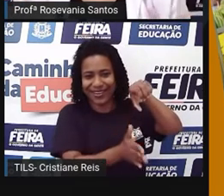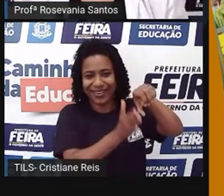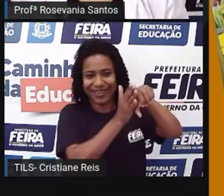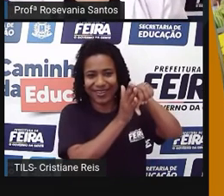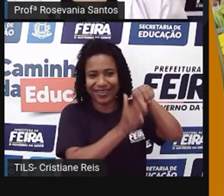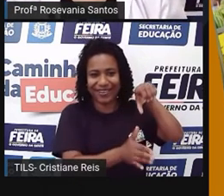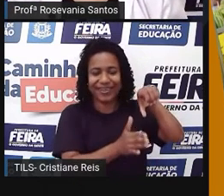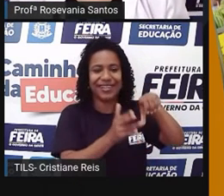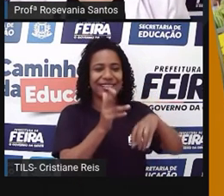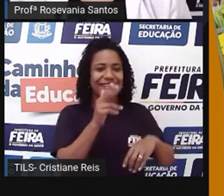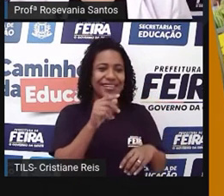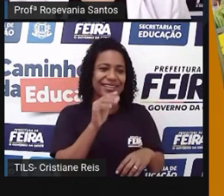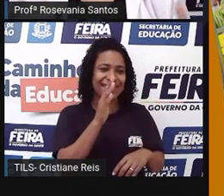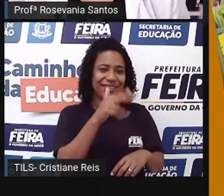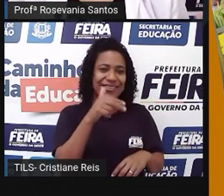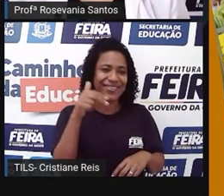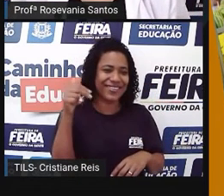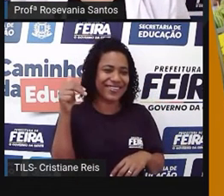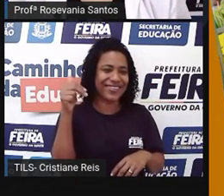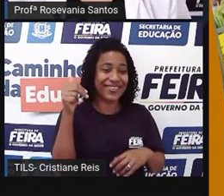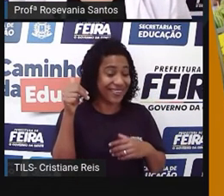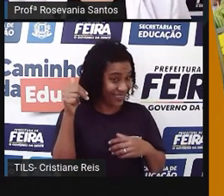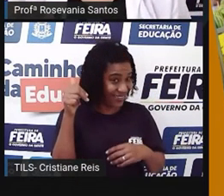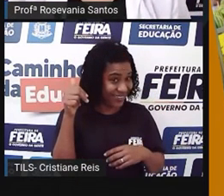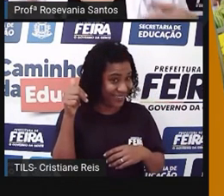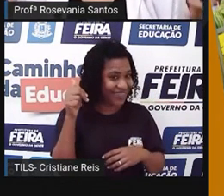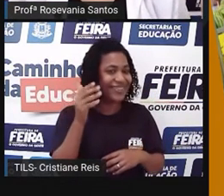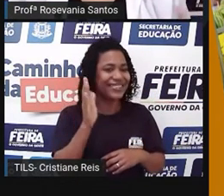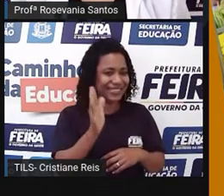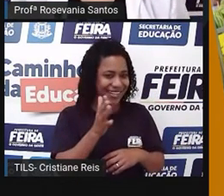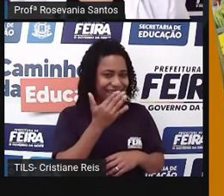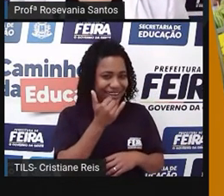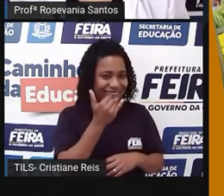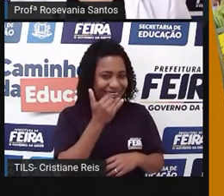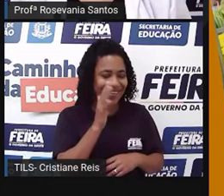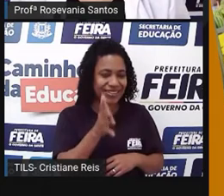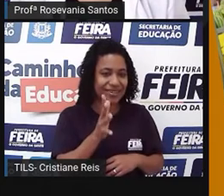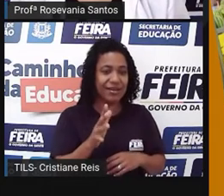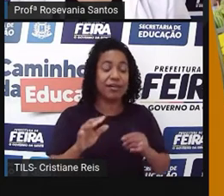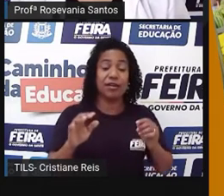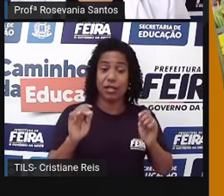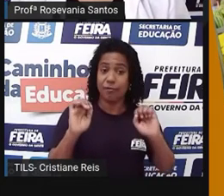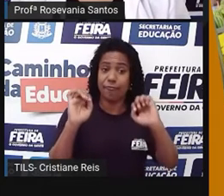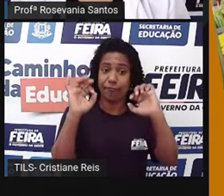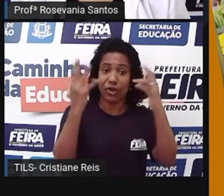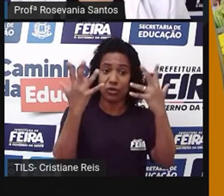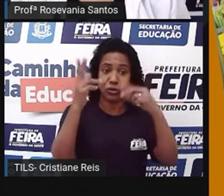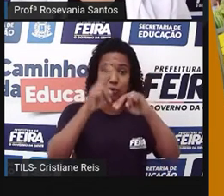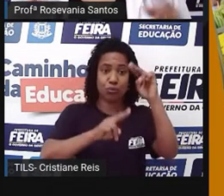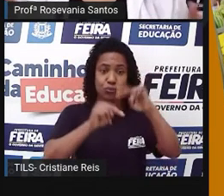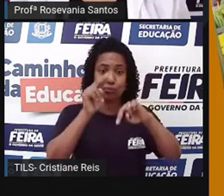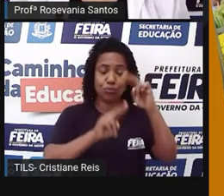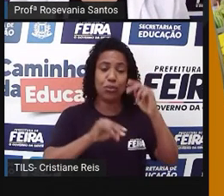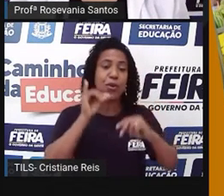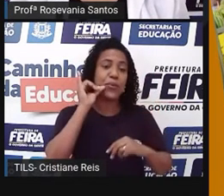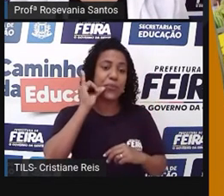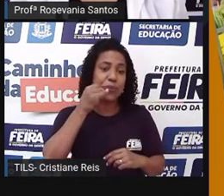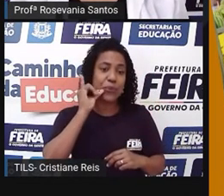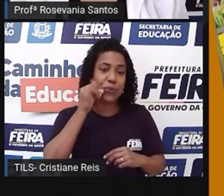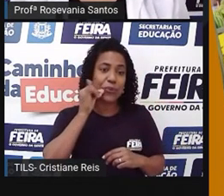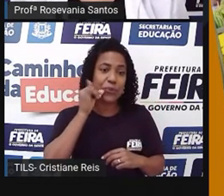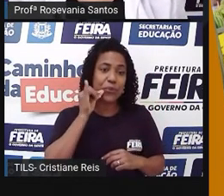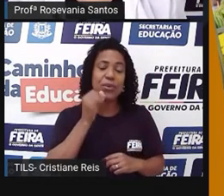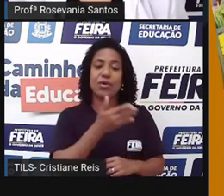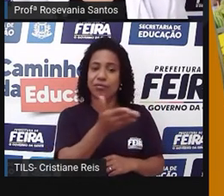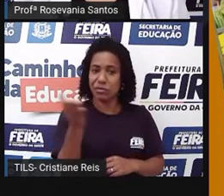nunca, né? No período de São João, nunca ouviu falar, né? Dos licores, né? De cachoeira. Vocês pequenos não podem